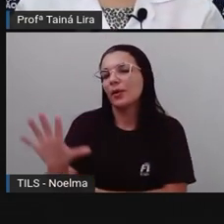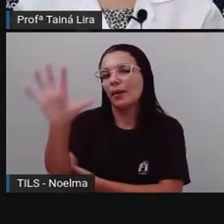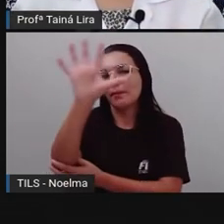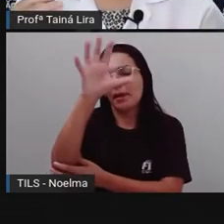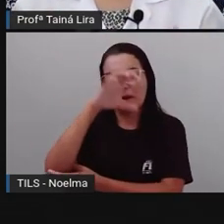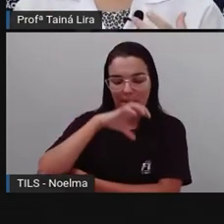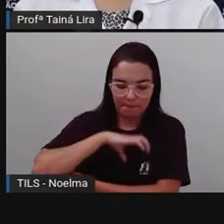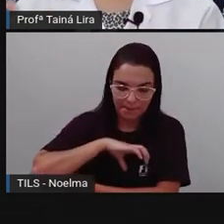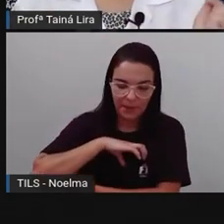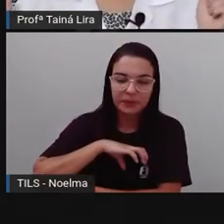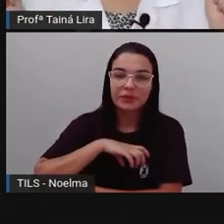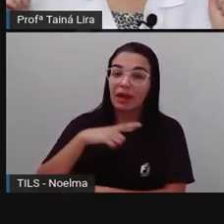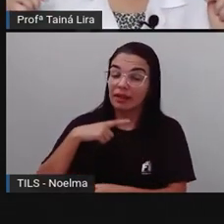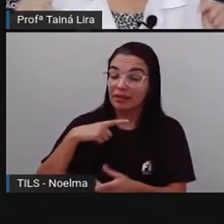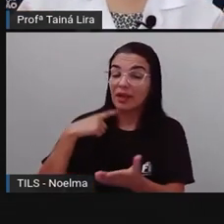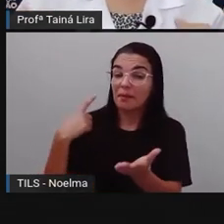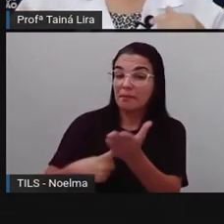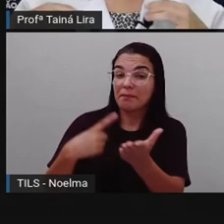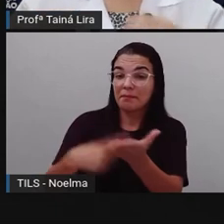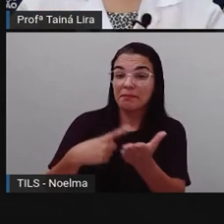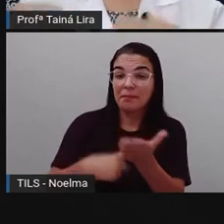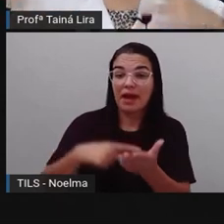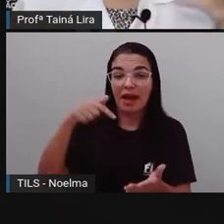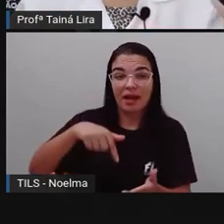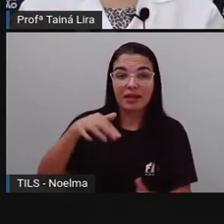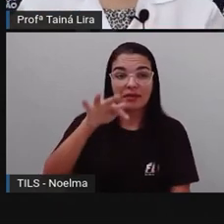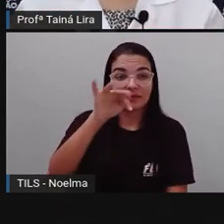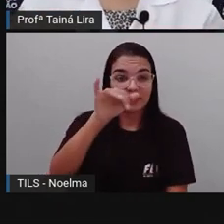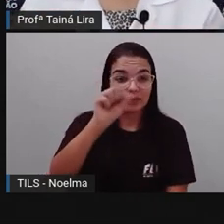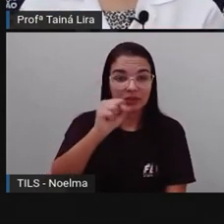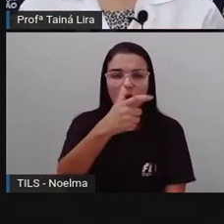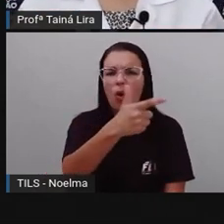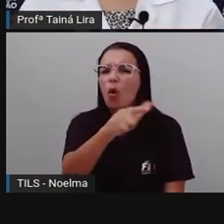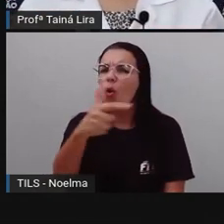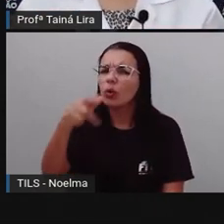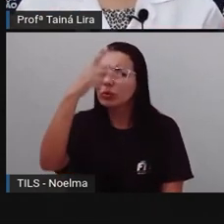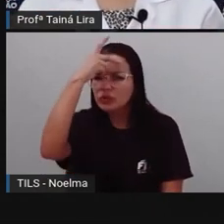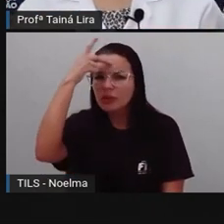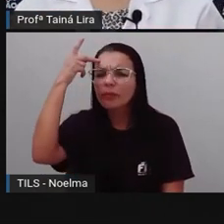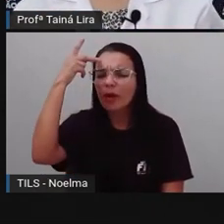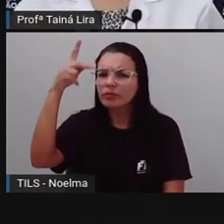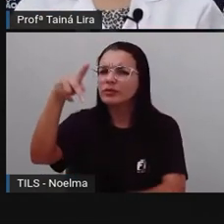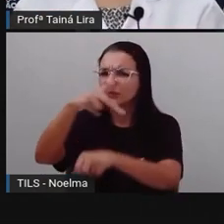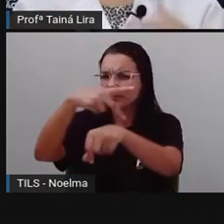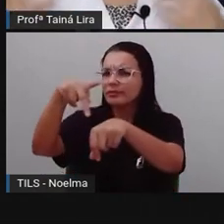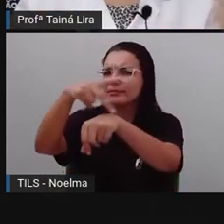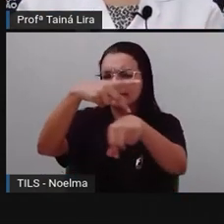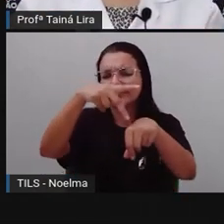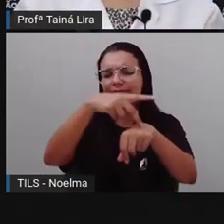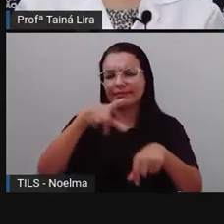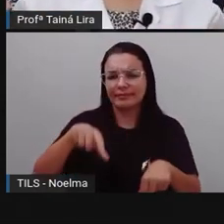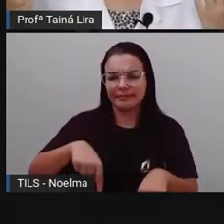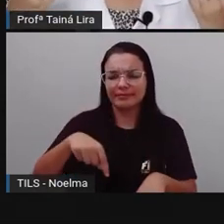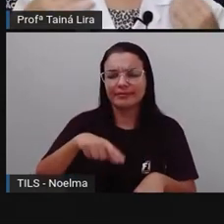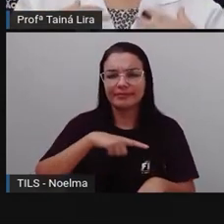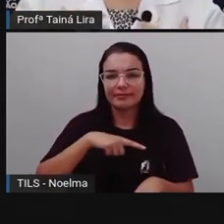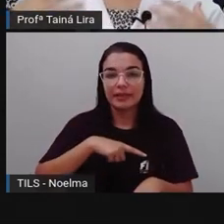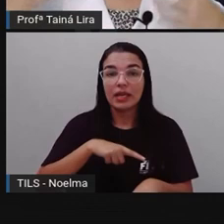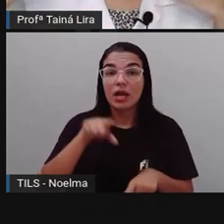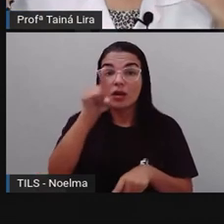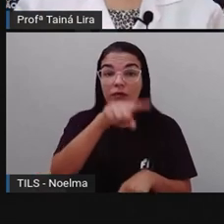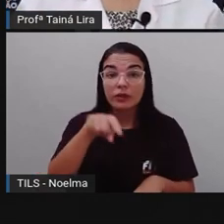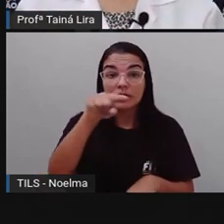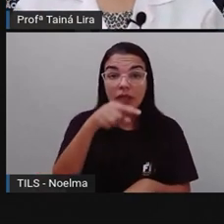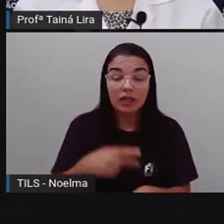várias marcas aqui em Feira de Santana, várias heranças de outros povos também, certo? E o segundo ano, também pode